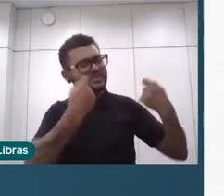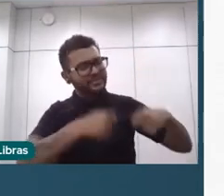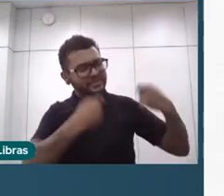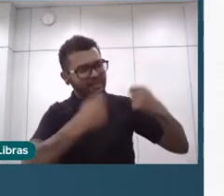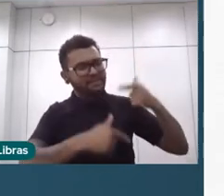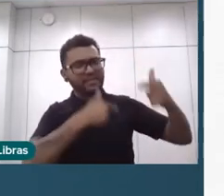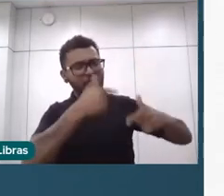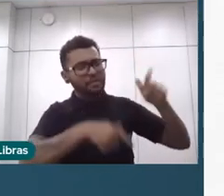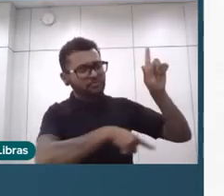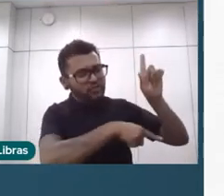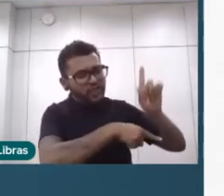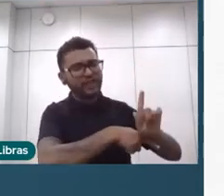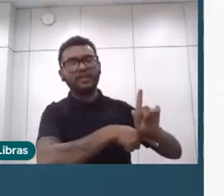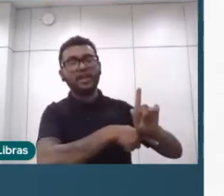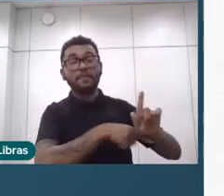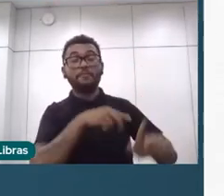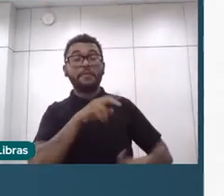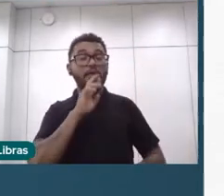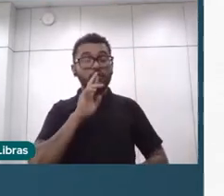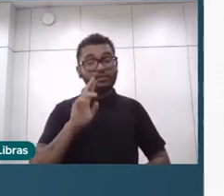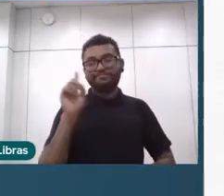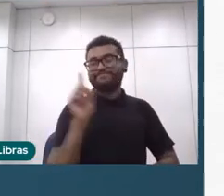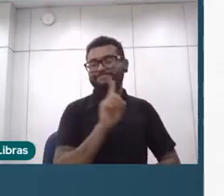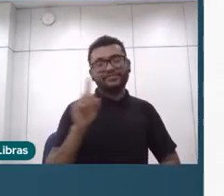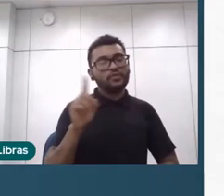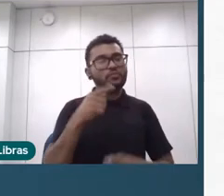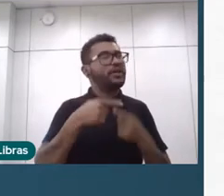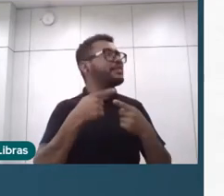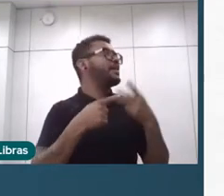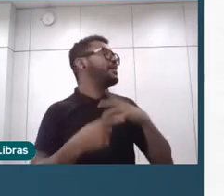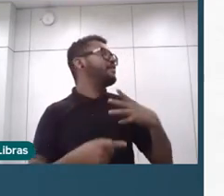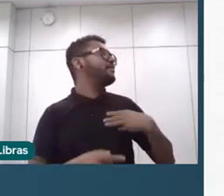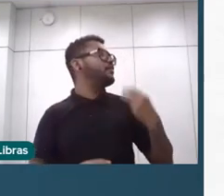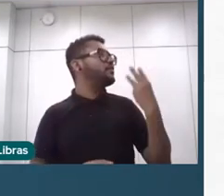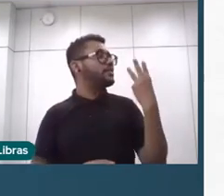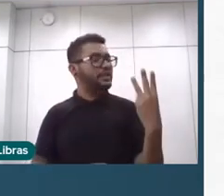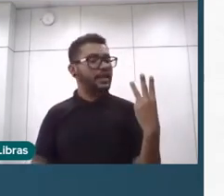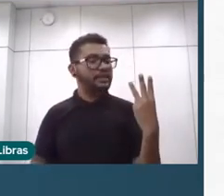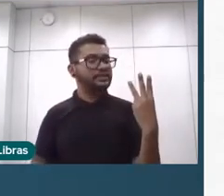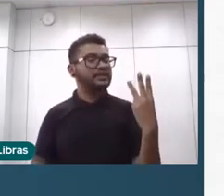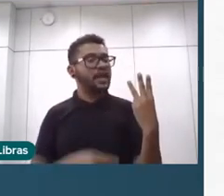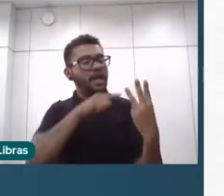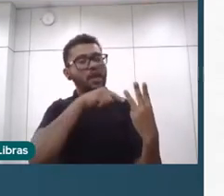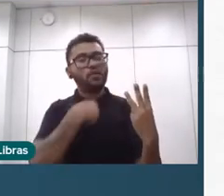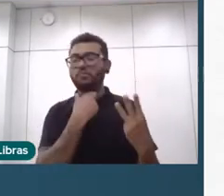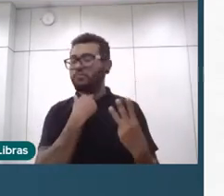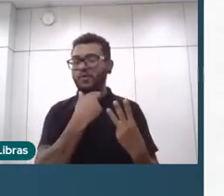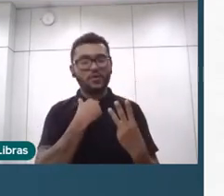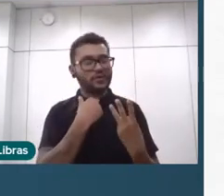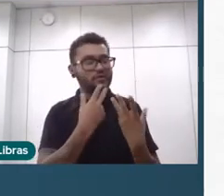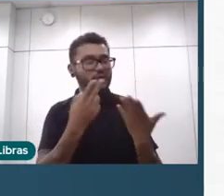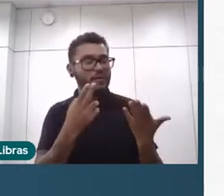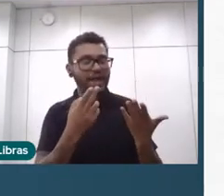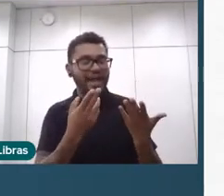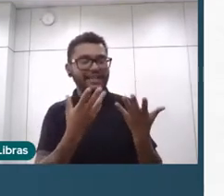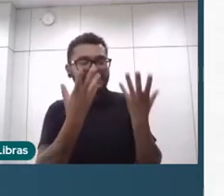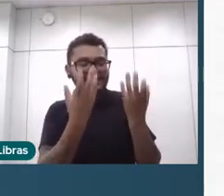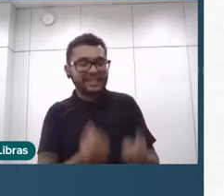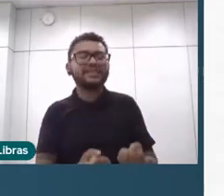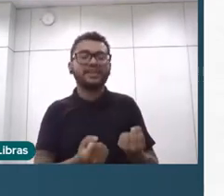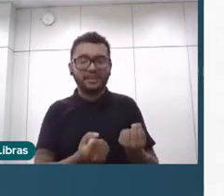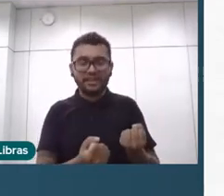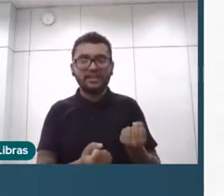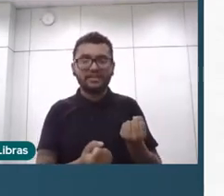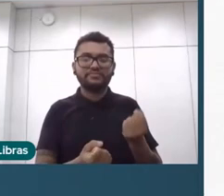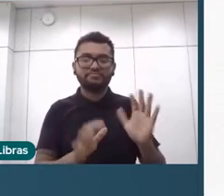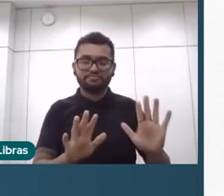ela disse não porque ela falou, eu não tenho filhos, acho ela tem três filhos, se não me engano. Eu não posso assumir um cargo agora que eu preciso poder sair cedo, eu não posso ficar,